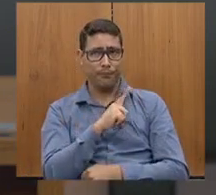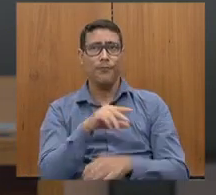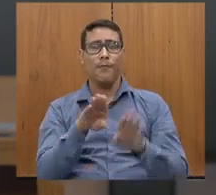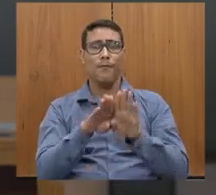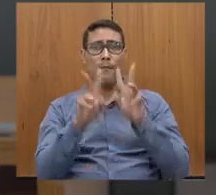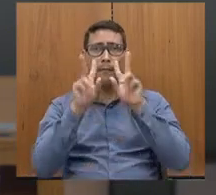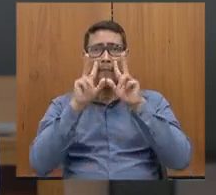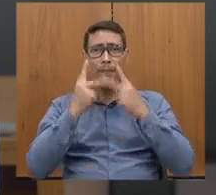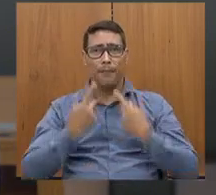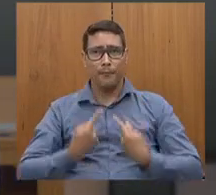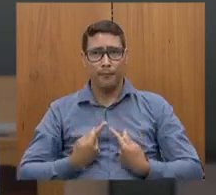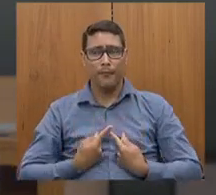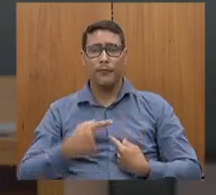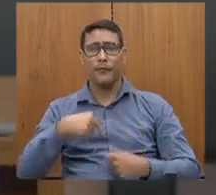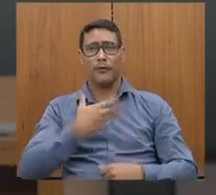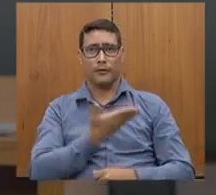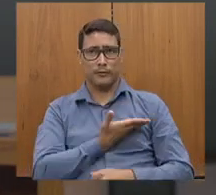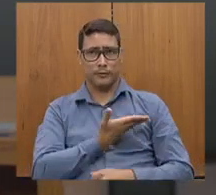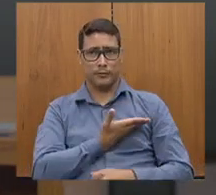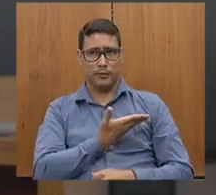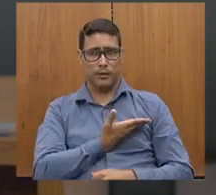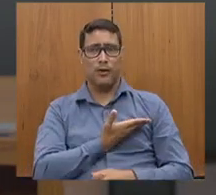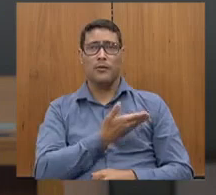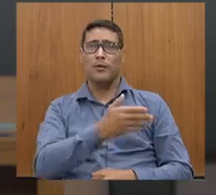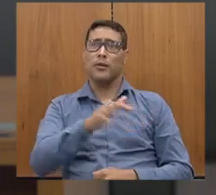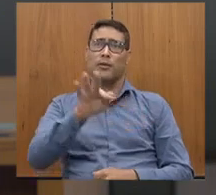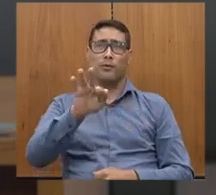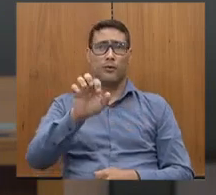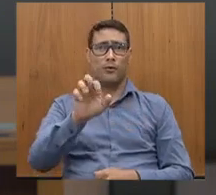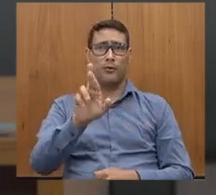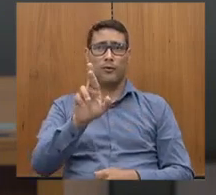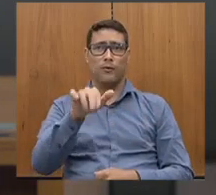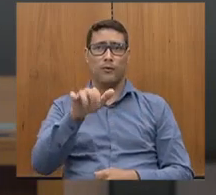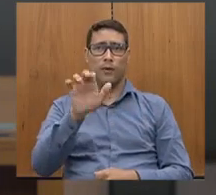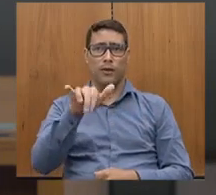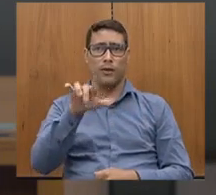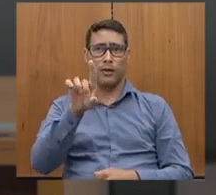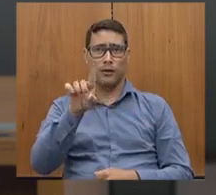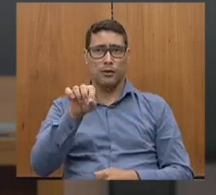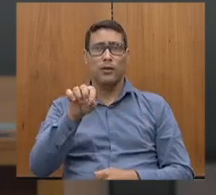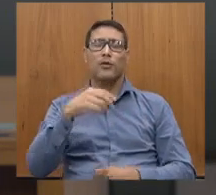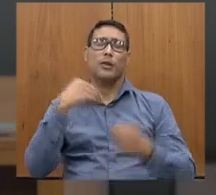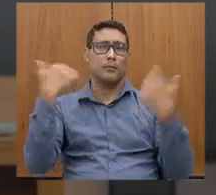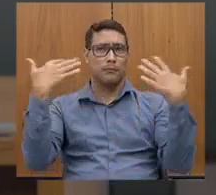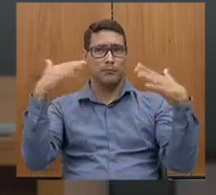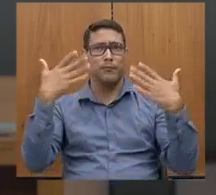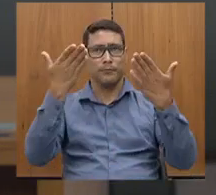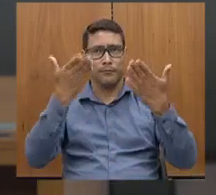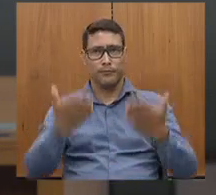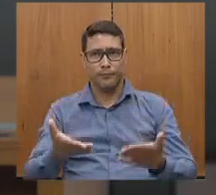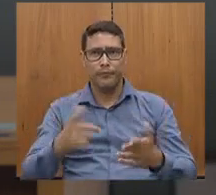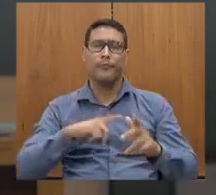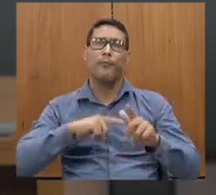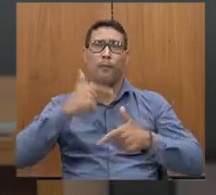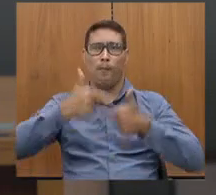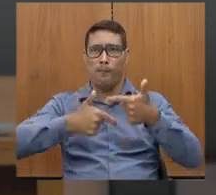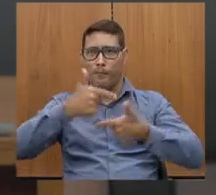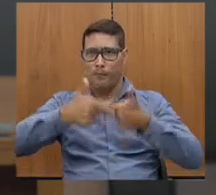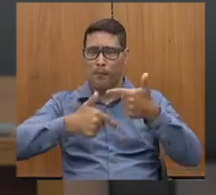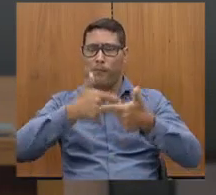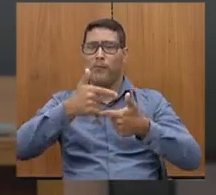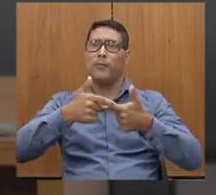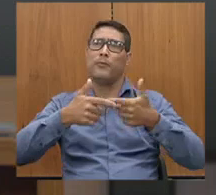reconhecimento do amigo Fernando, e parabenizando o senhor por essa atuação de homem público,